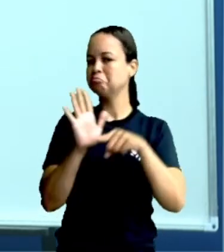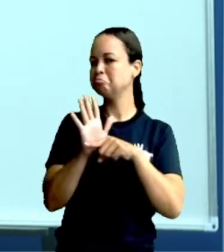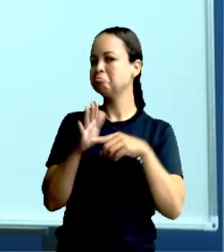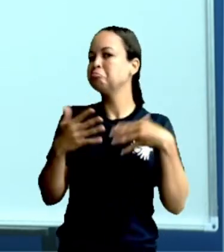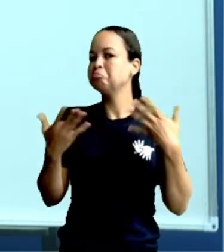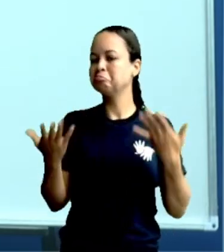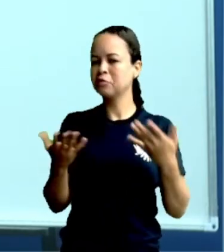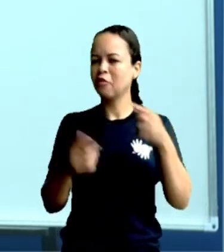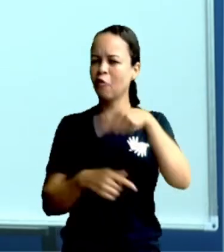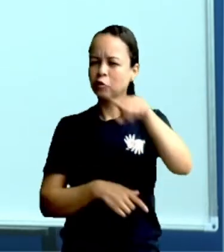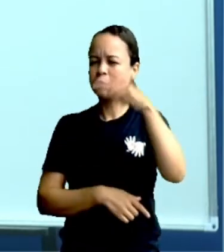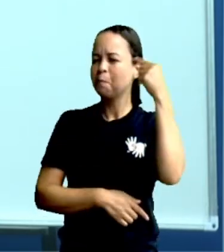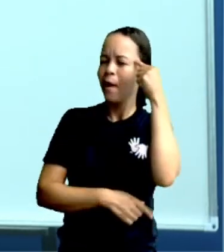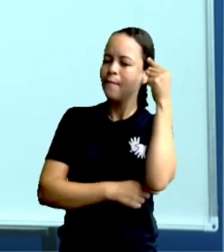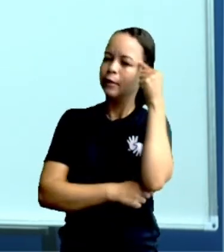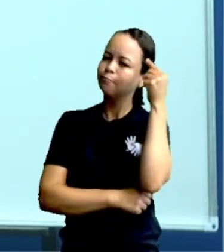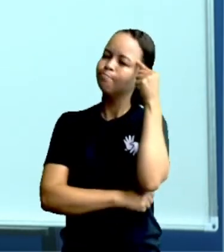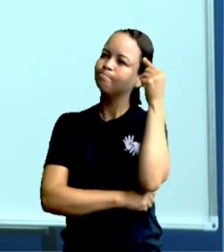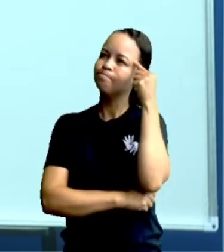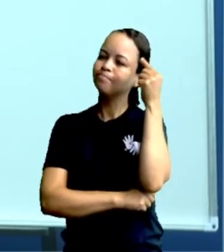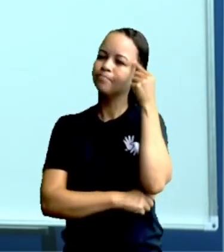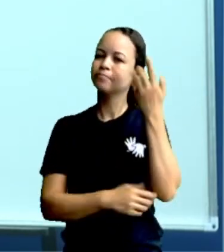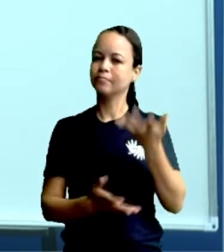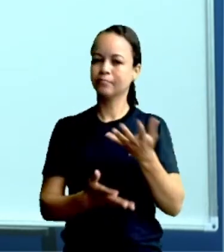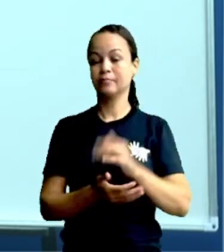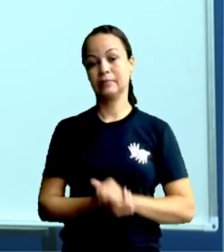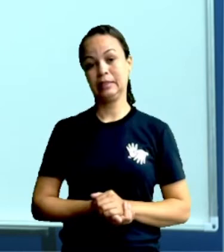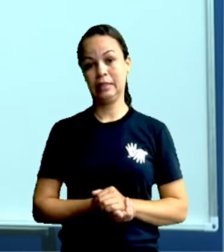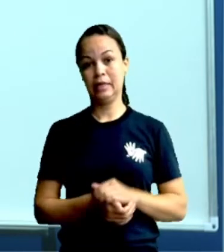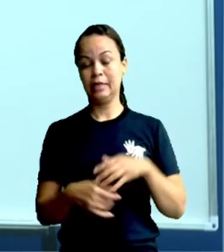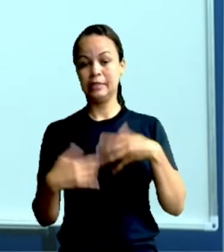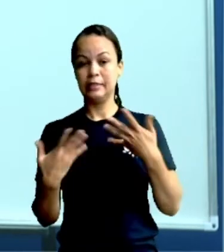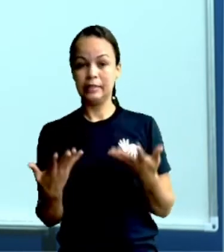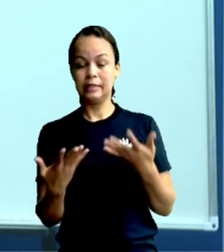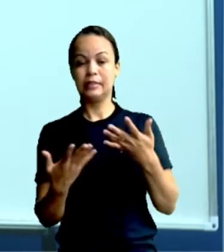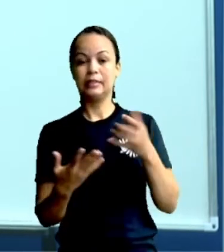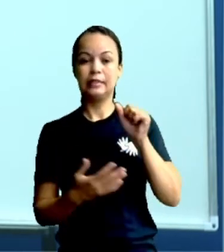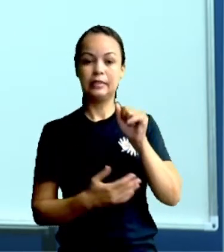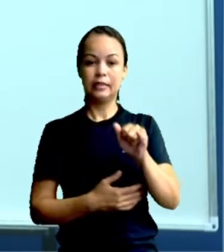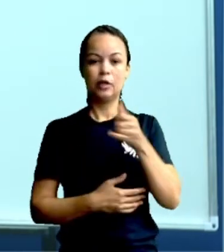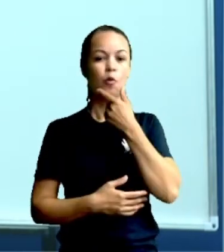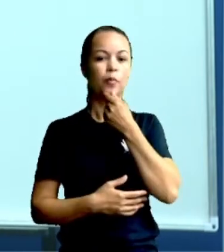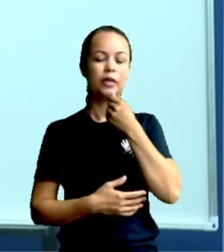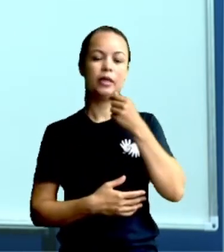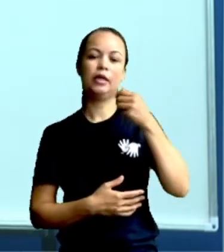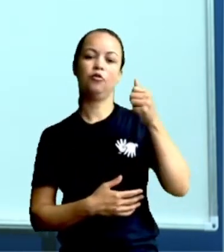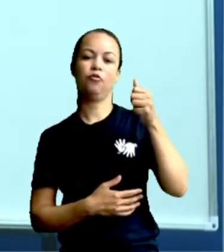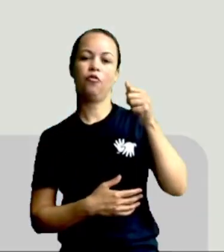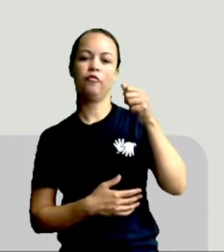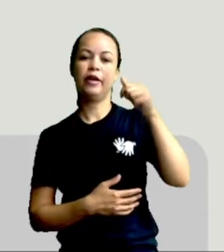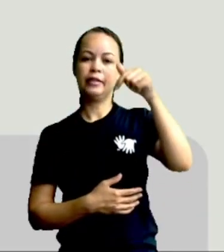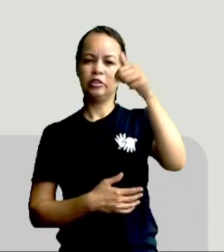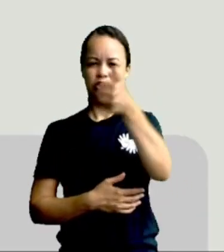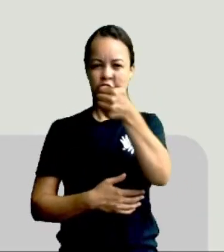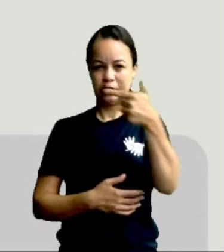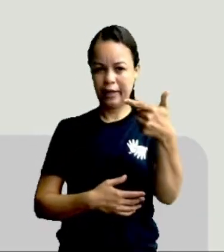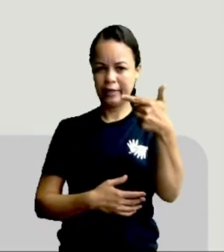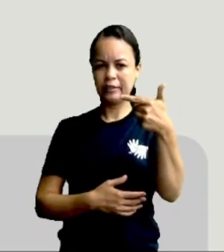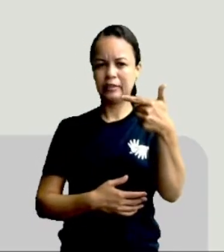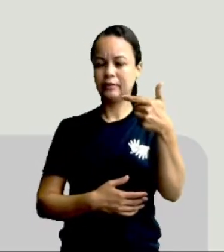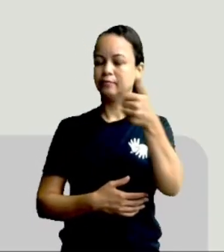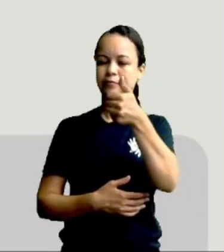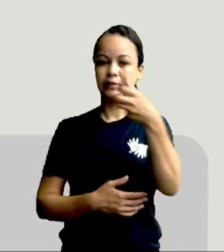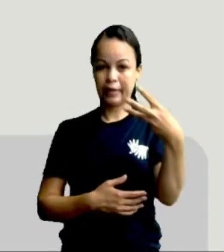Vamos pensar junto comigo. Se Paulo fez 13 e ainda falta fazer mais 7, ele vai